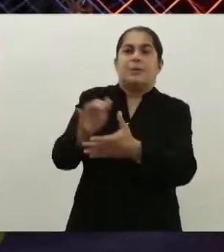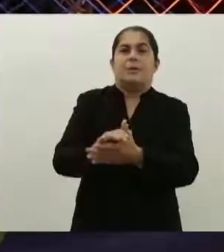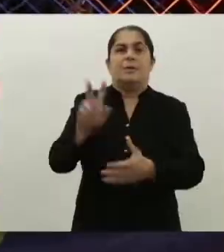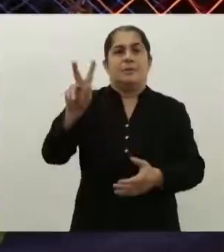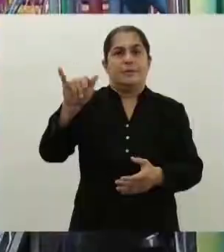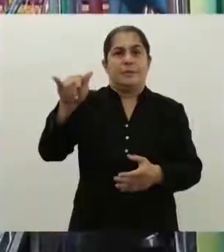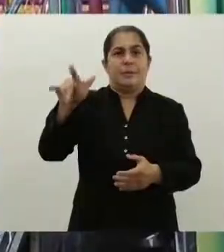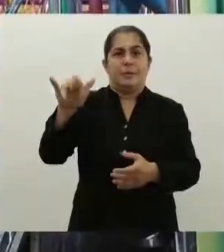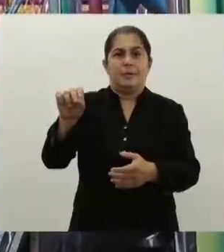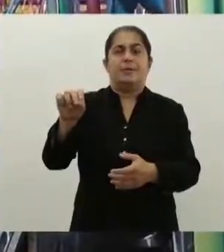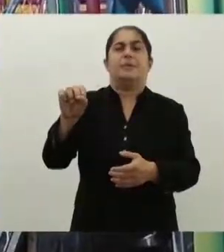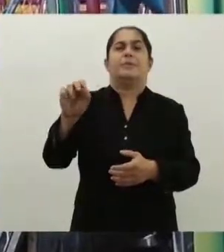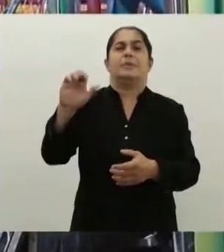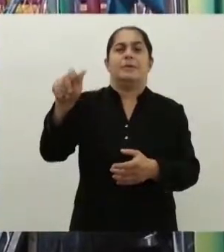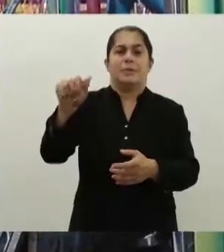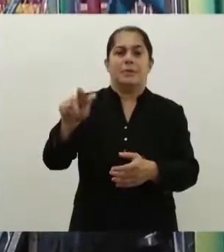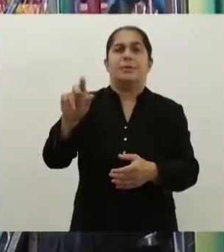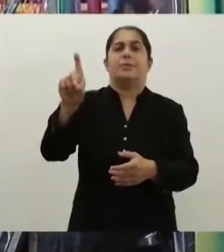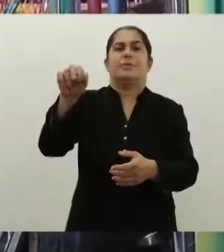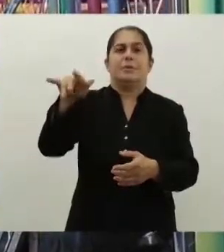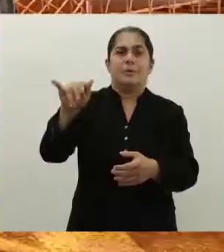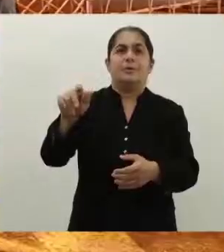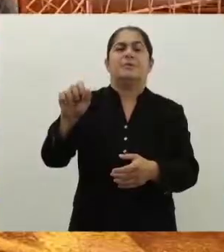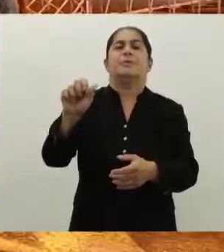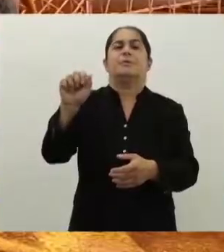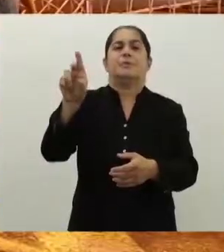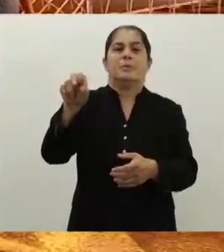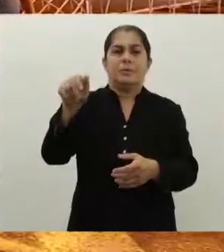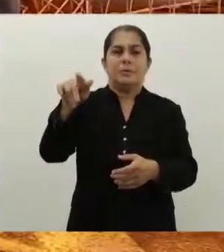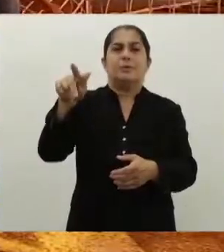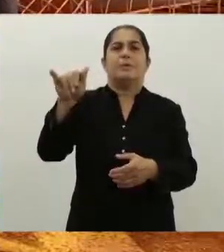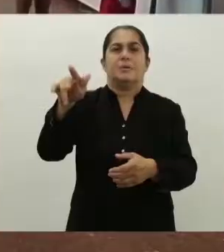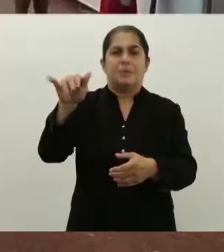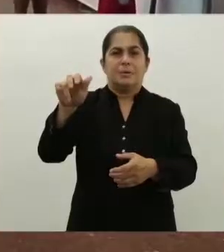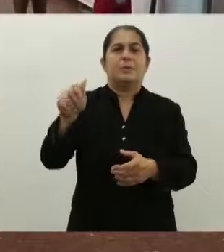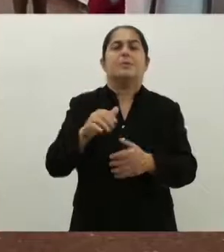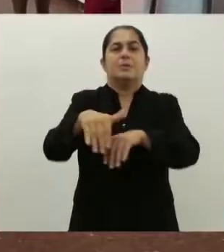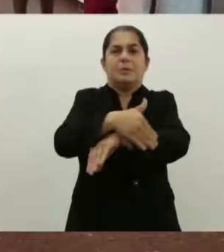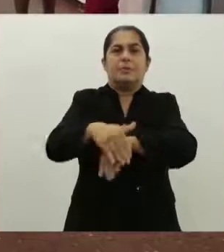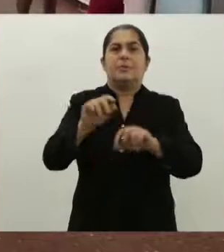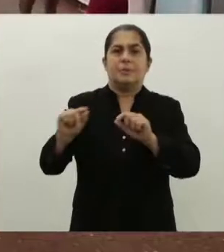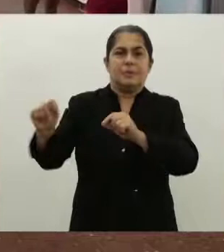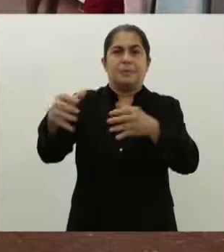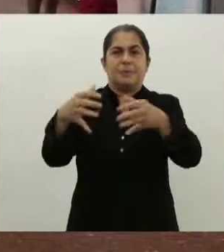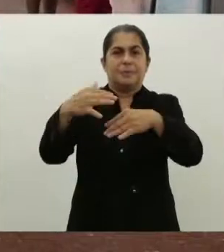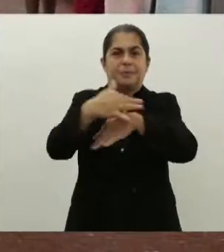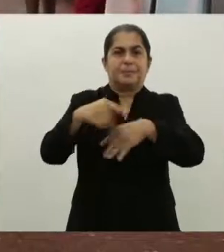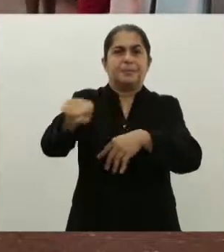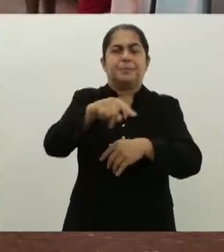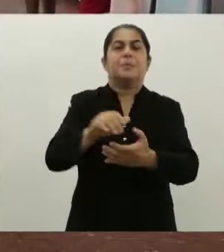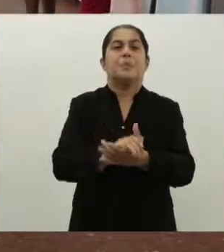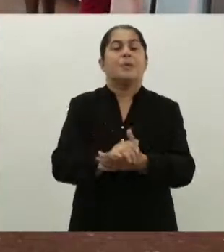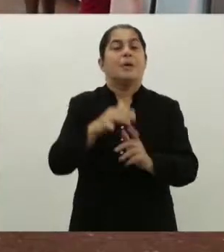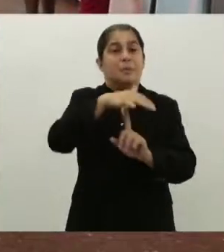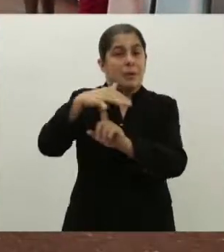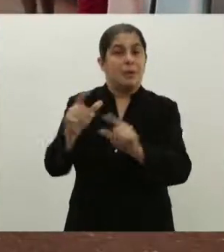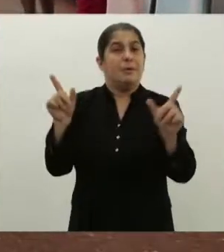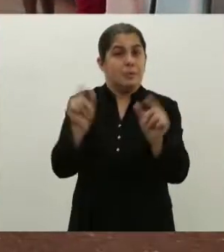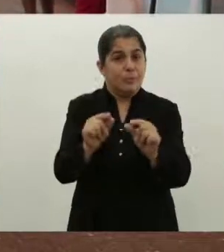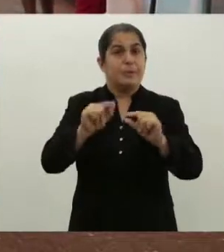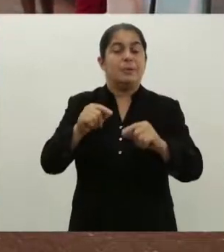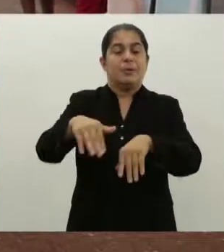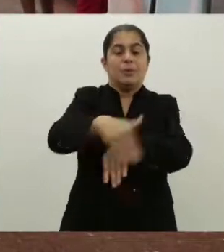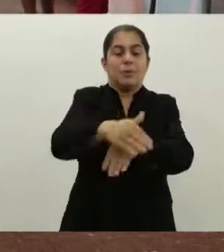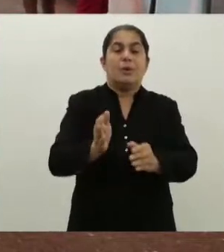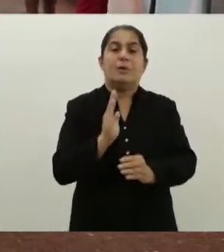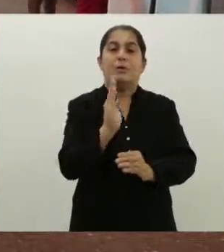instalados nas ruas Vigário de Sarlém, Dom Rico e Duque de Caxias. Outra medida importante foi a redução no número de